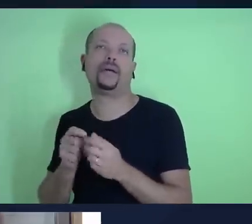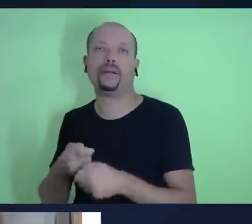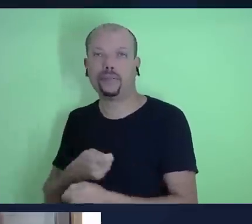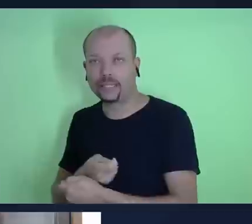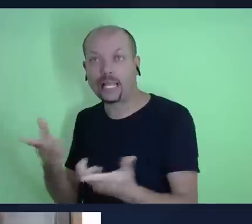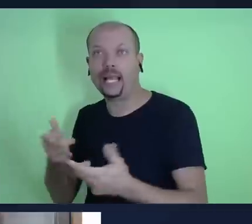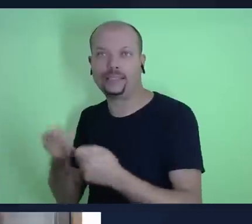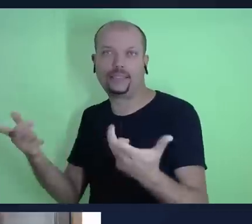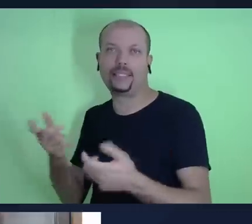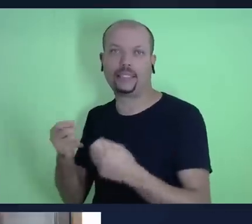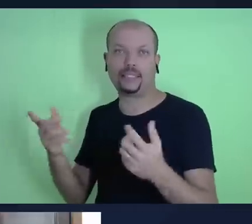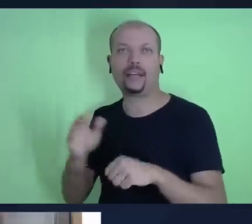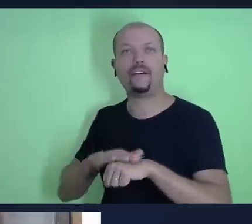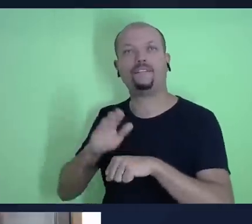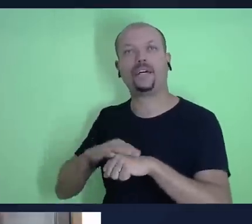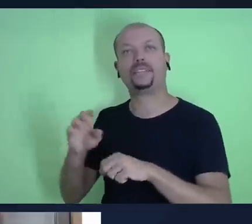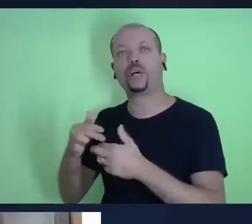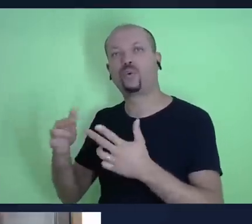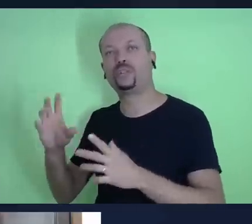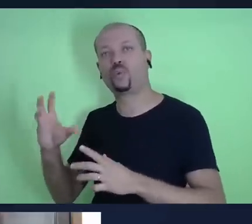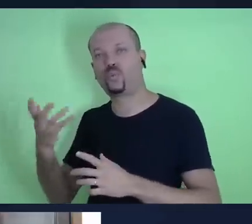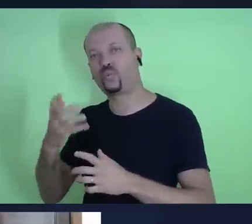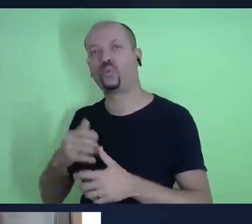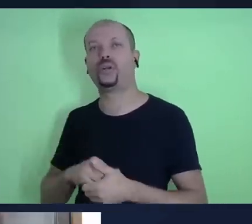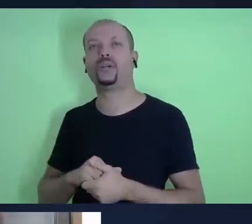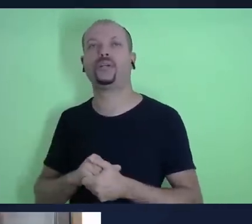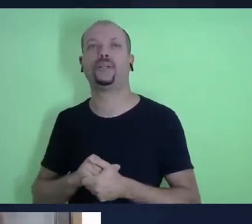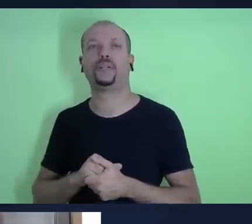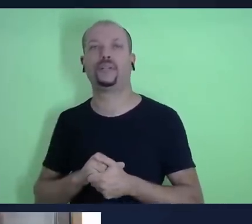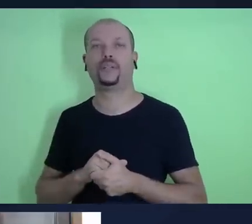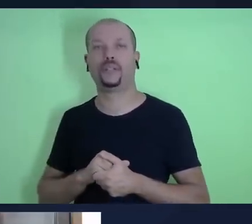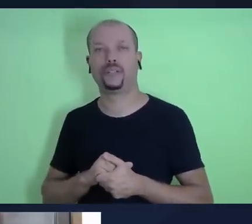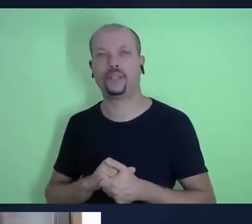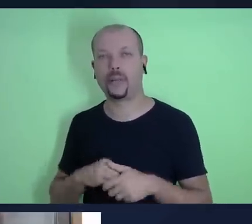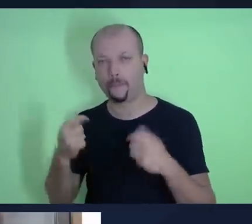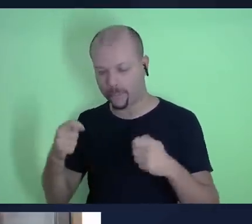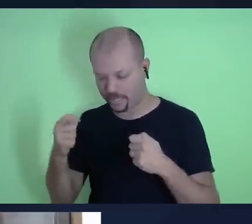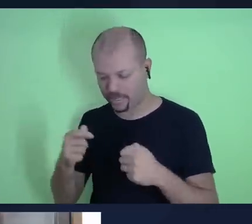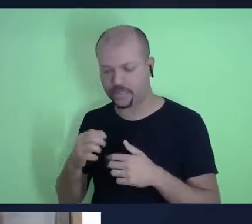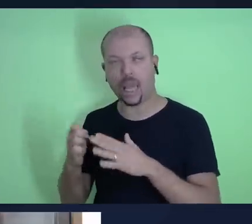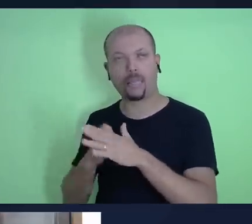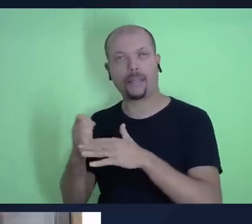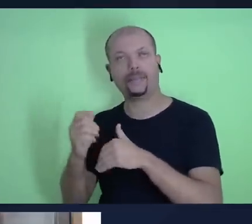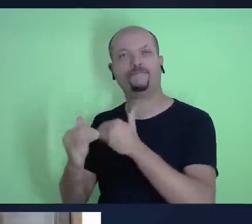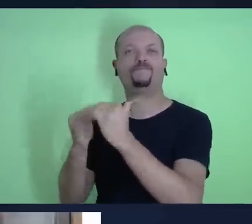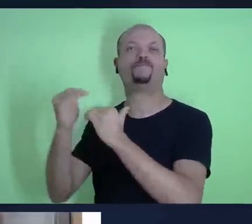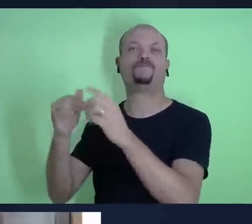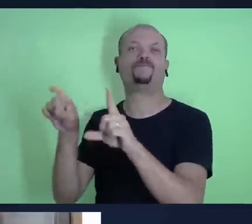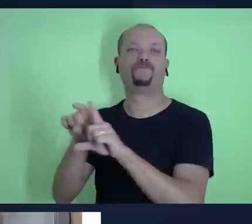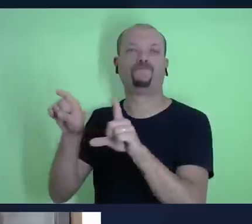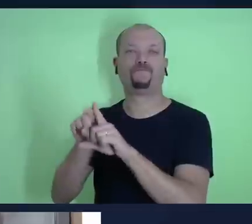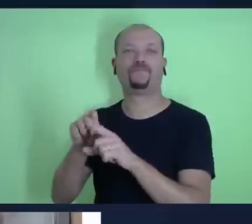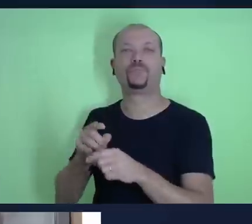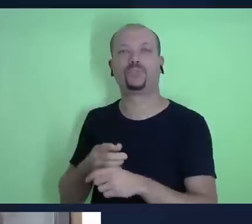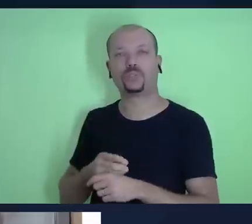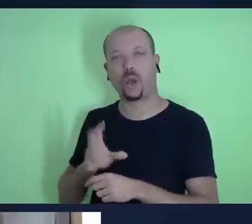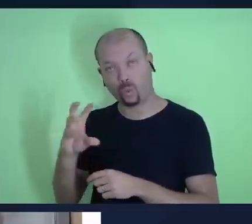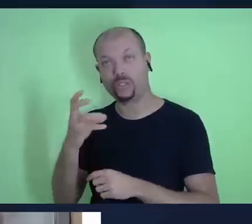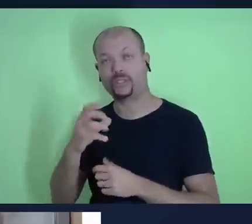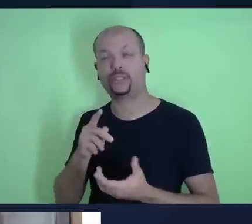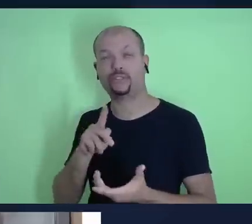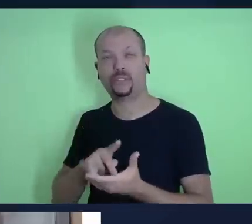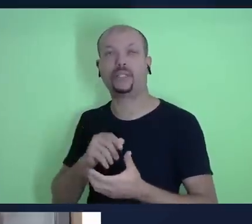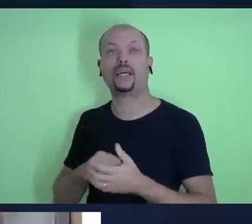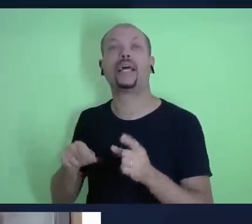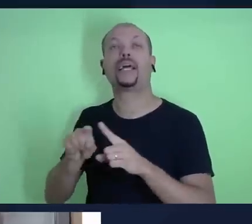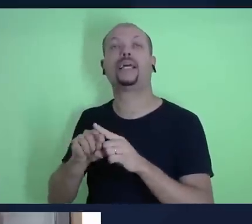pra fazer o negócio acontecer né ou que é necessário pra que o empreendimento funcione e aí ele